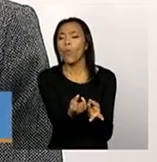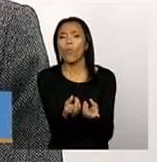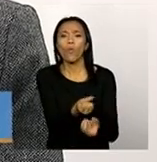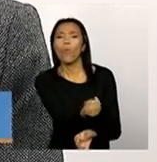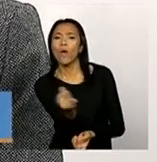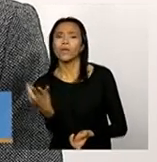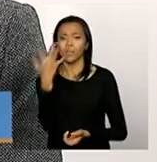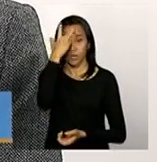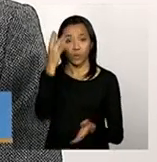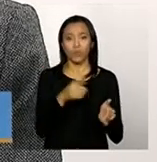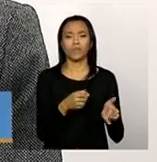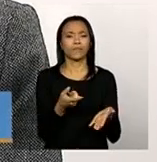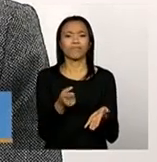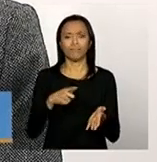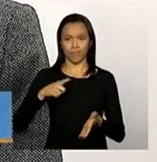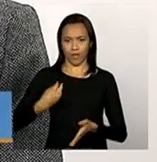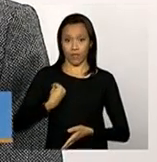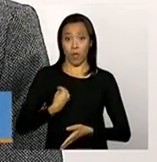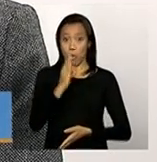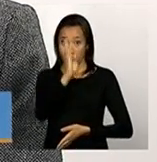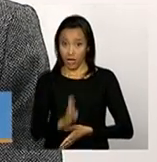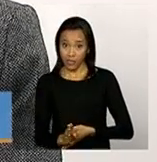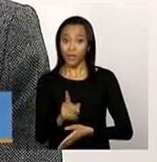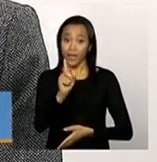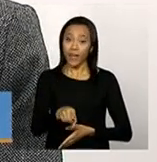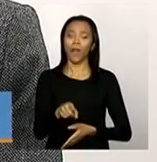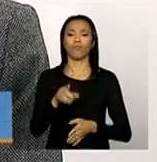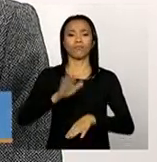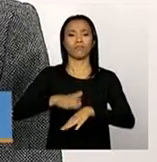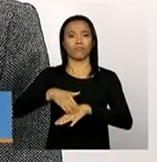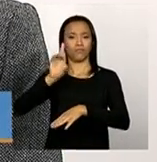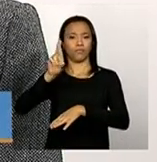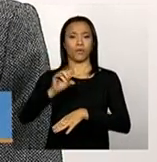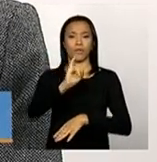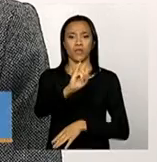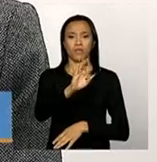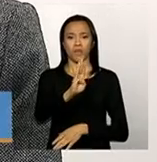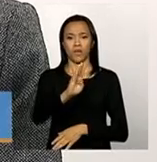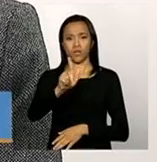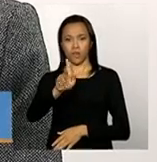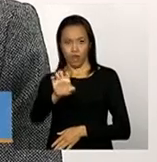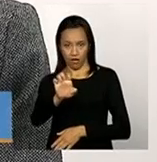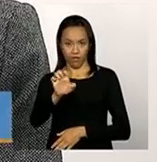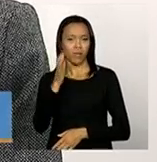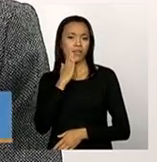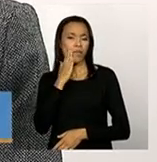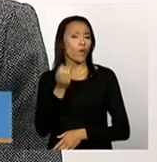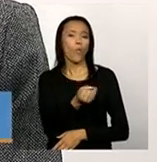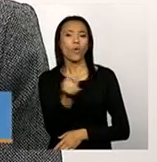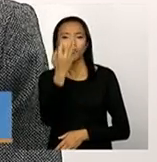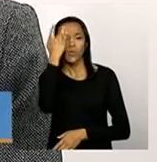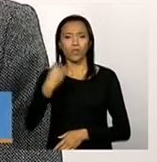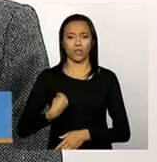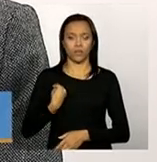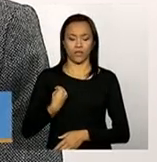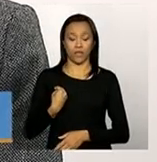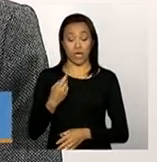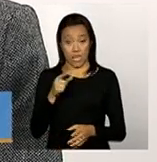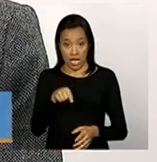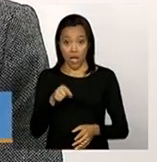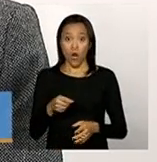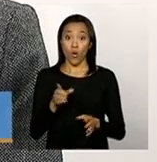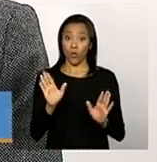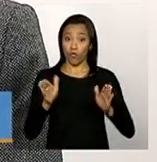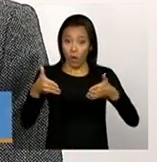pelo IBGE e que realiza essa grande radiografia do país. De certa forma, nós podemos dizer que o Censo